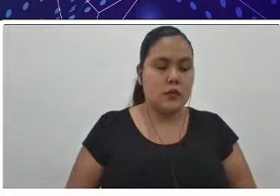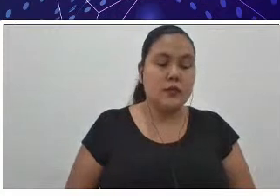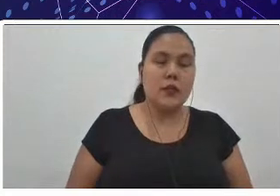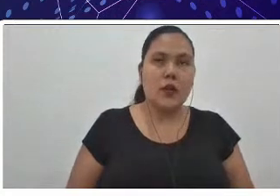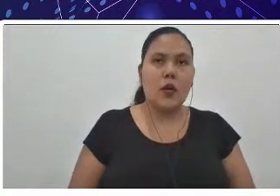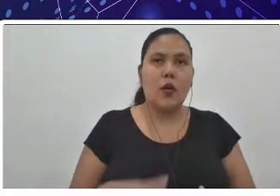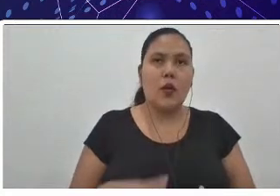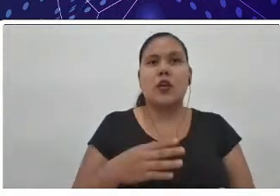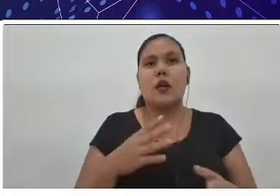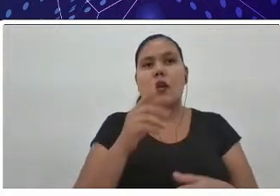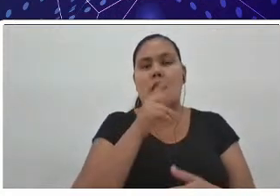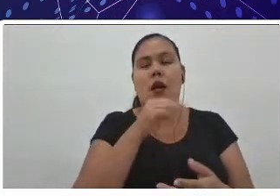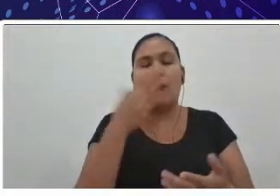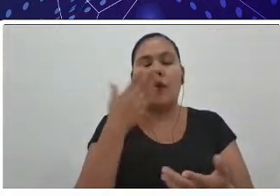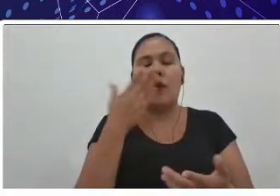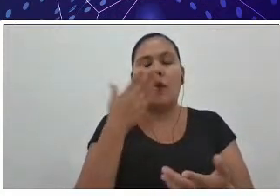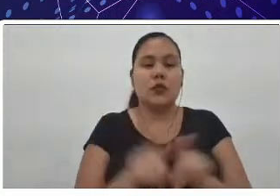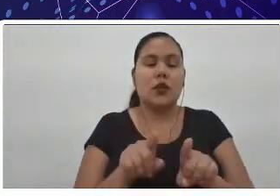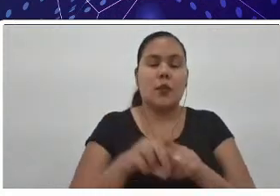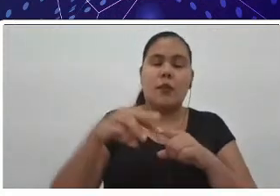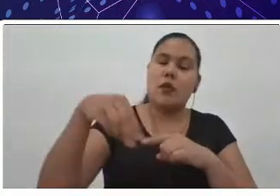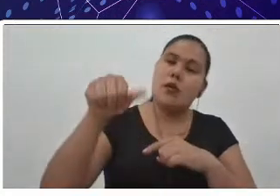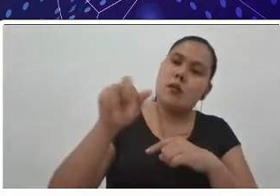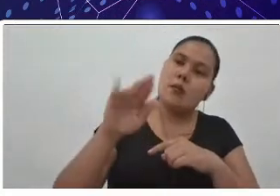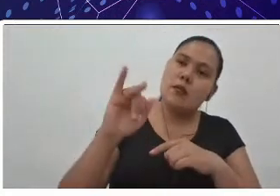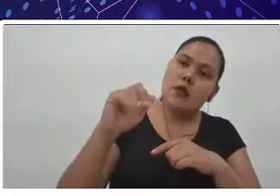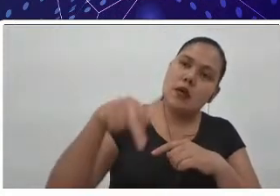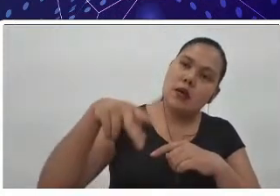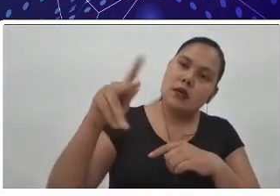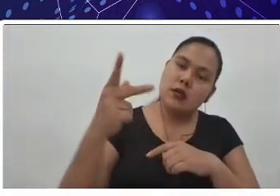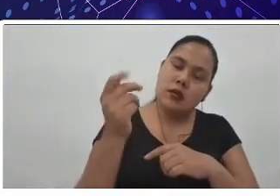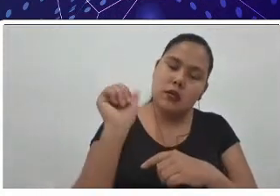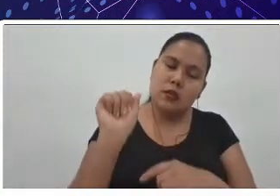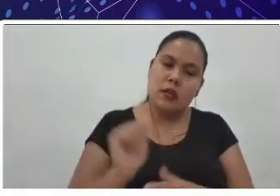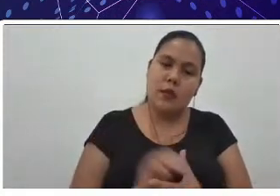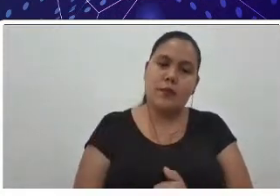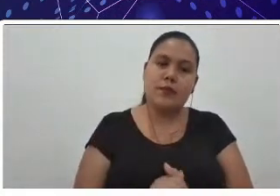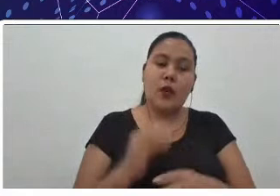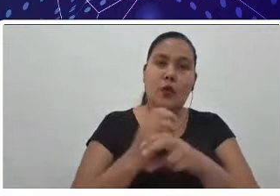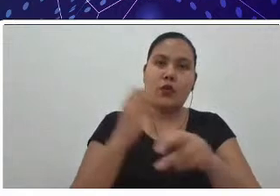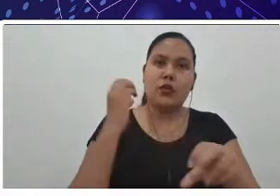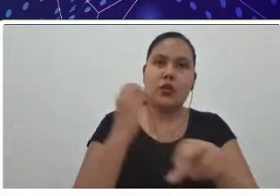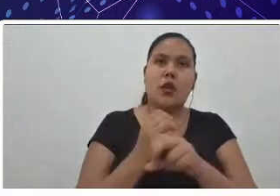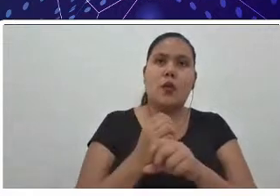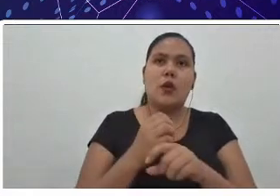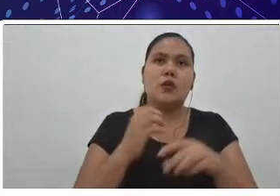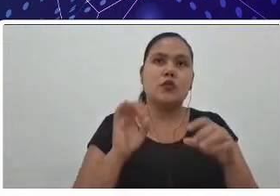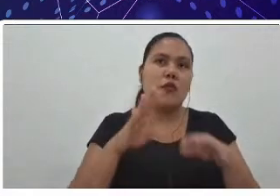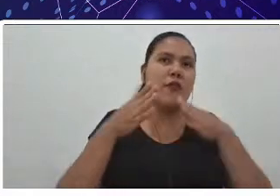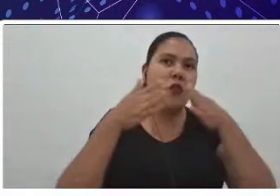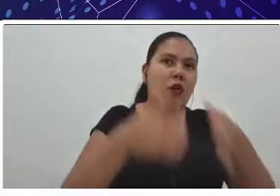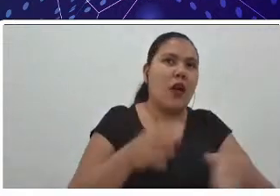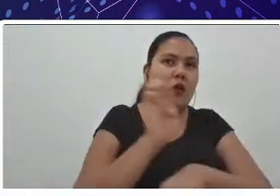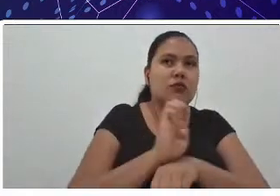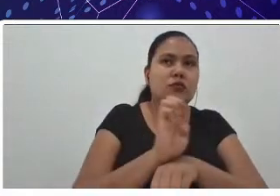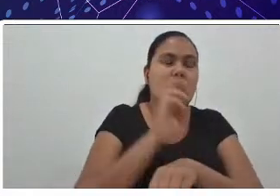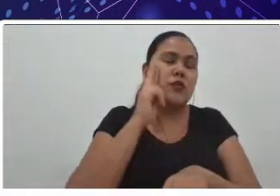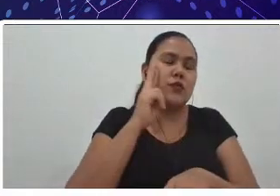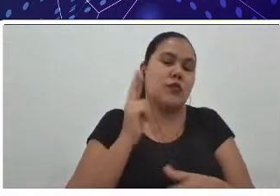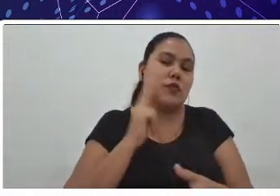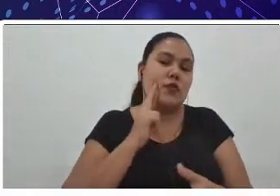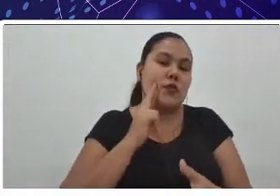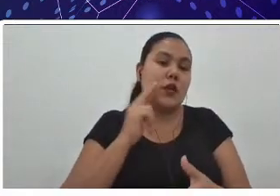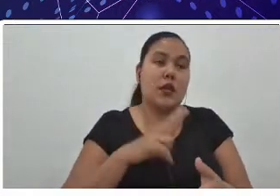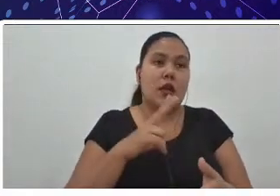o engenheiro de pesca ele vai atuar só no estado de Rondônia, então a gente tem diversos engenheiros de pesca que